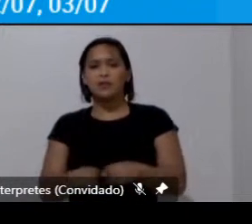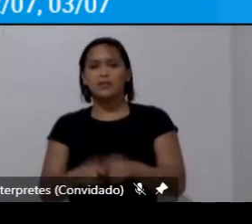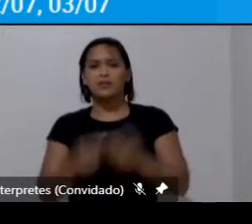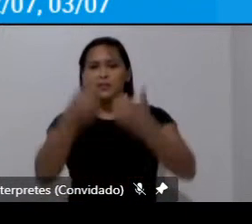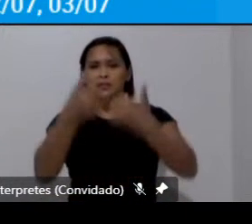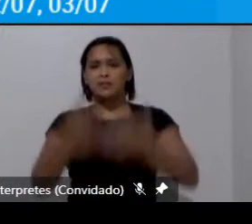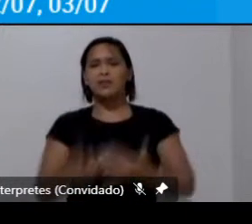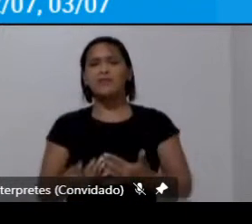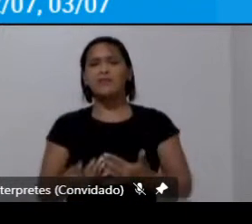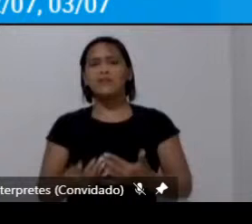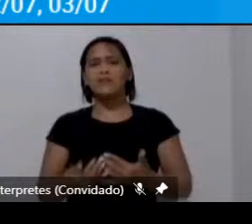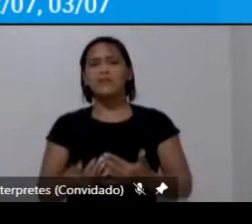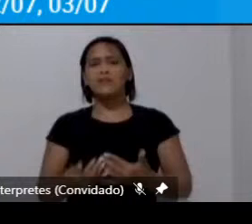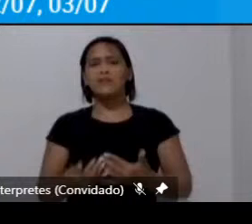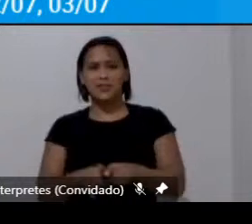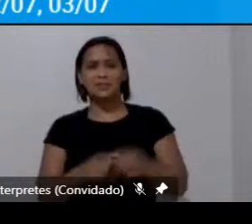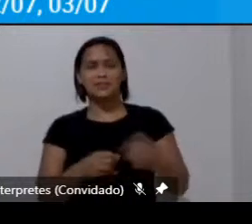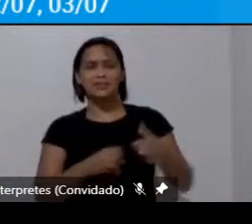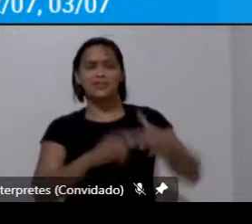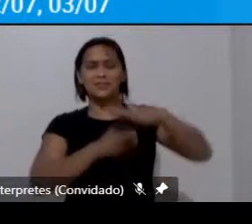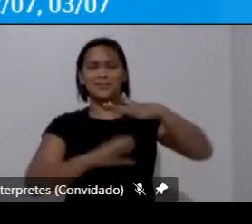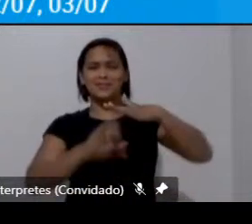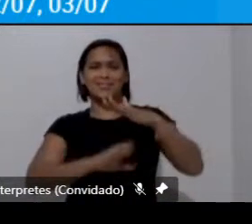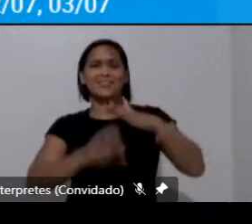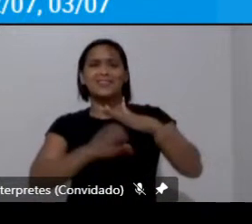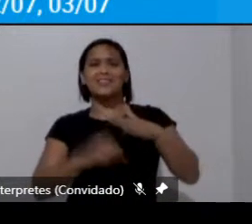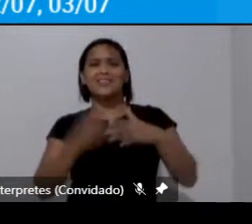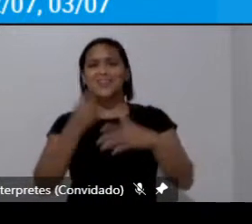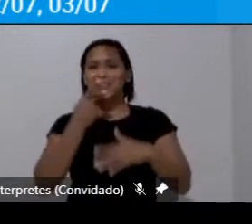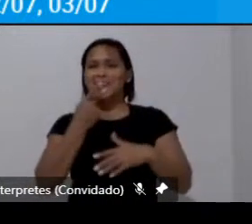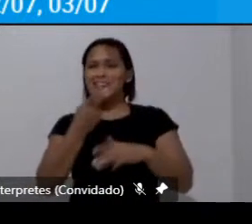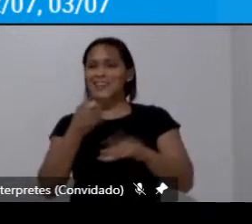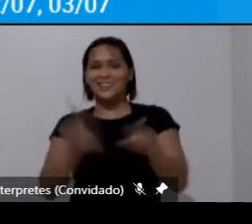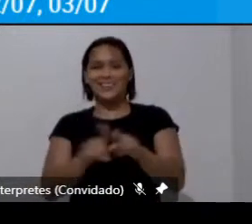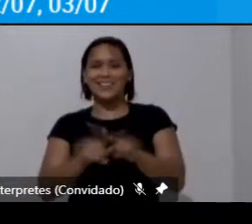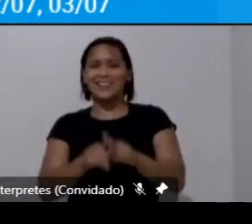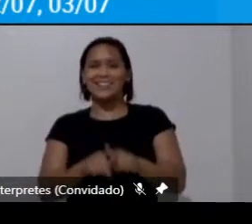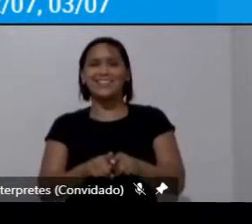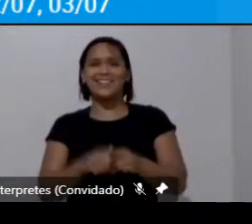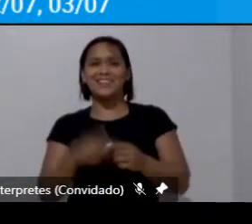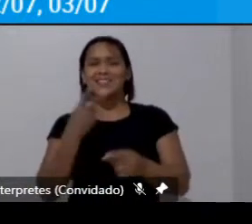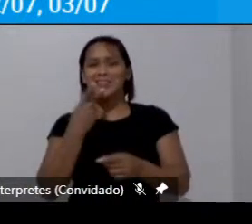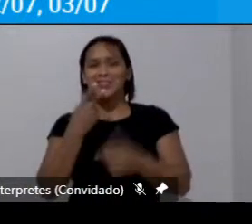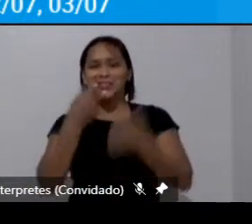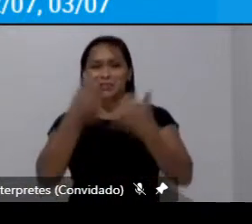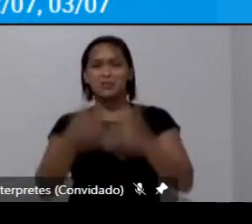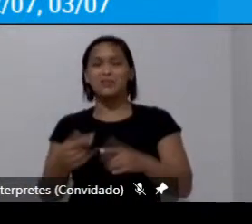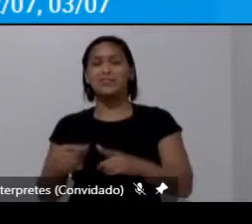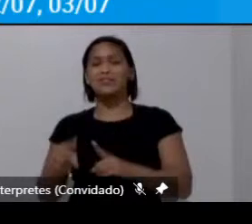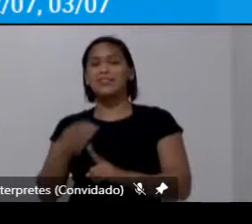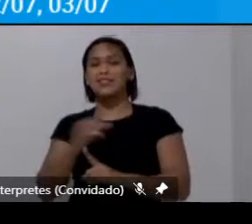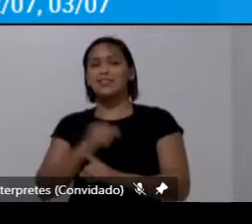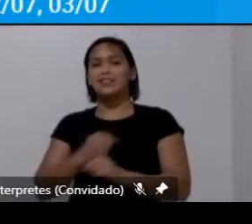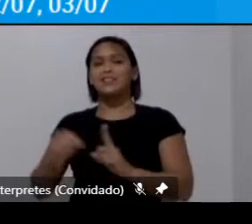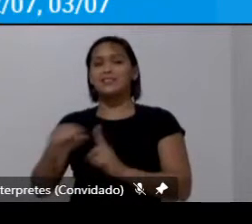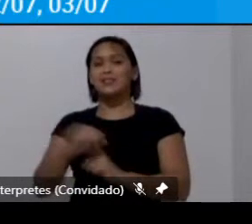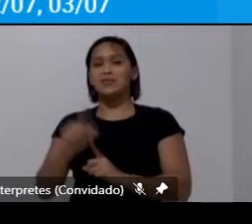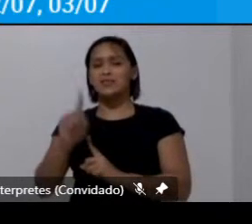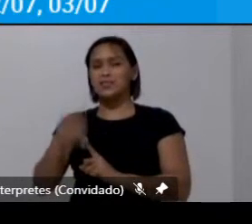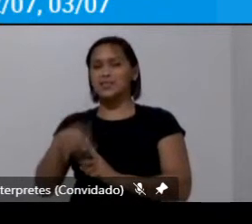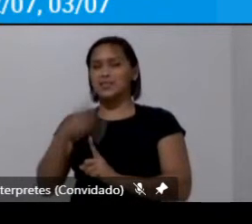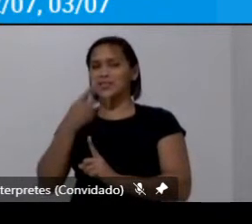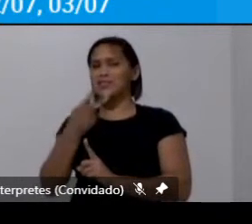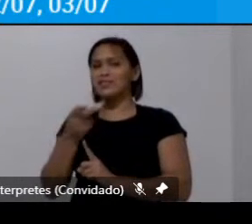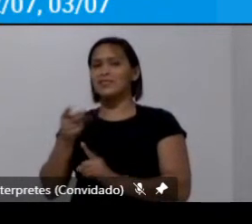feita por empresas privadas que são pagas pelas tarifas pela demanda e como já o Banister já disse é uma